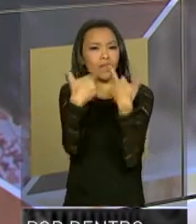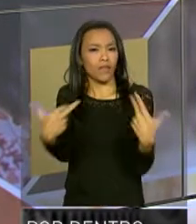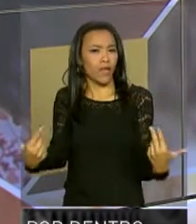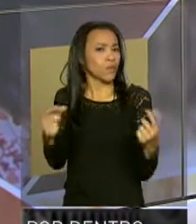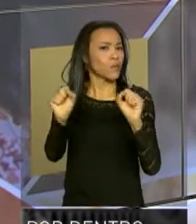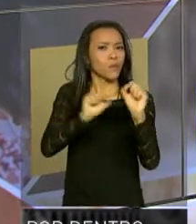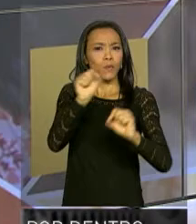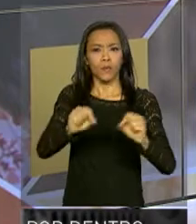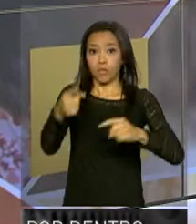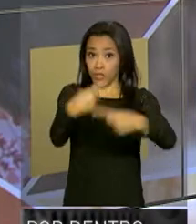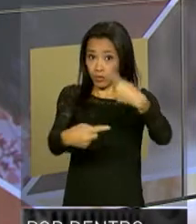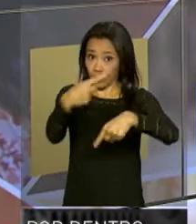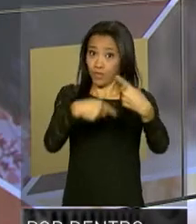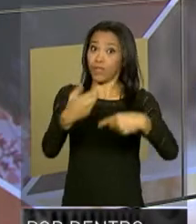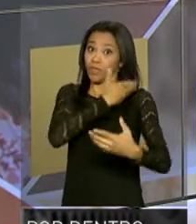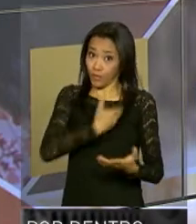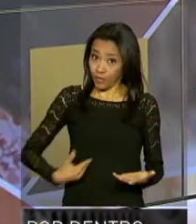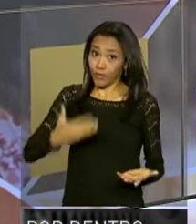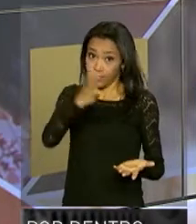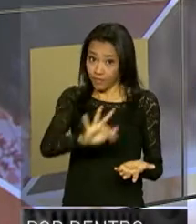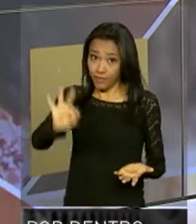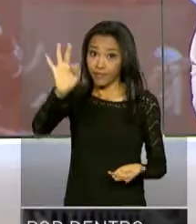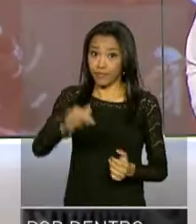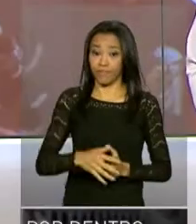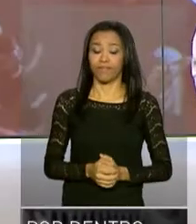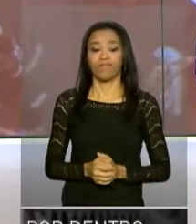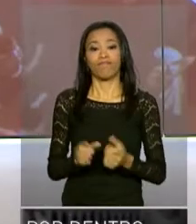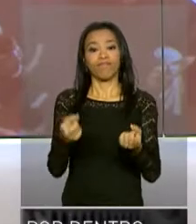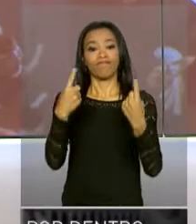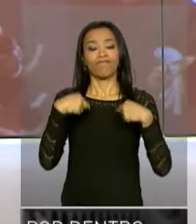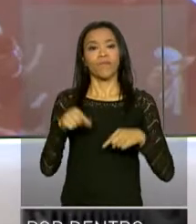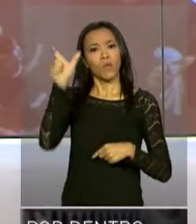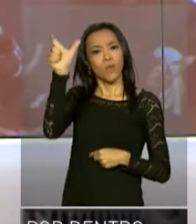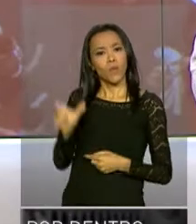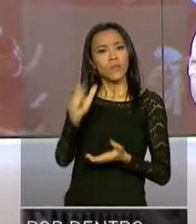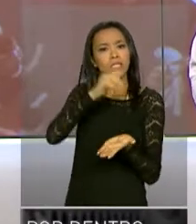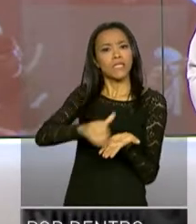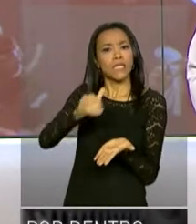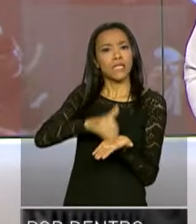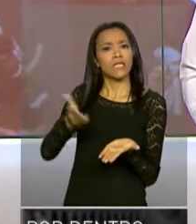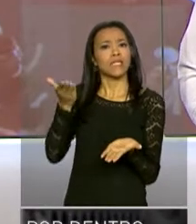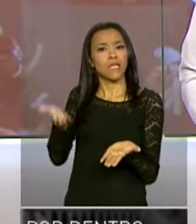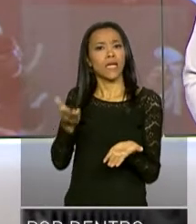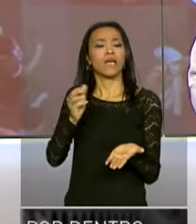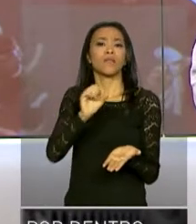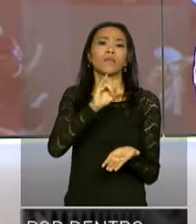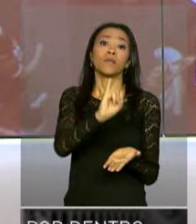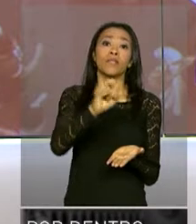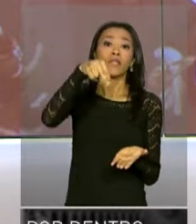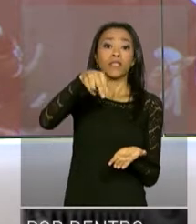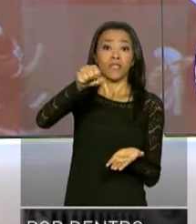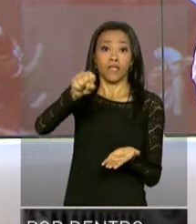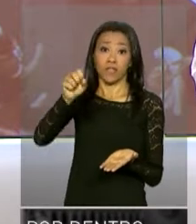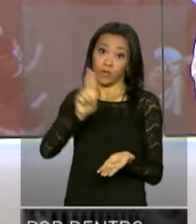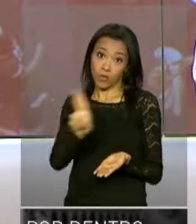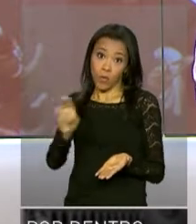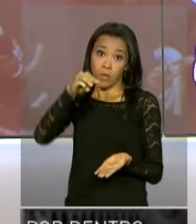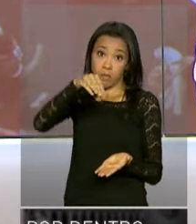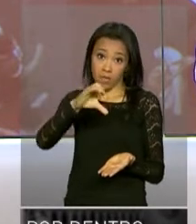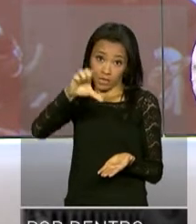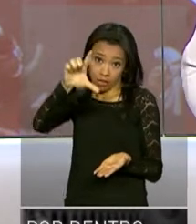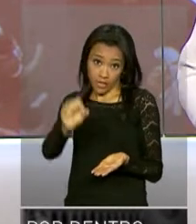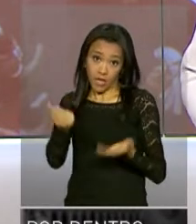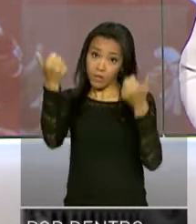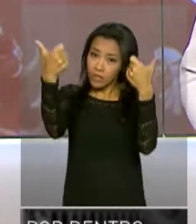sobre as políticas públicas do Governo Federal. O secretário da Previdência Social, Marcelo Caetano, fala neste